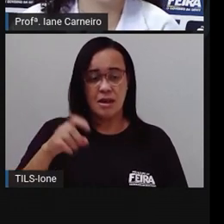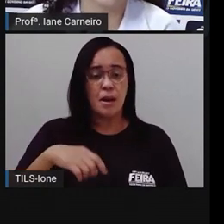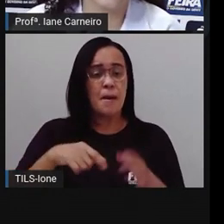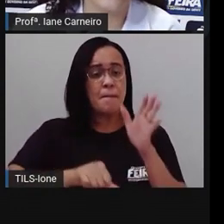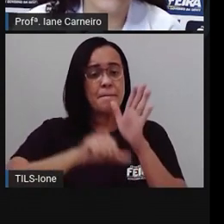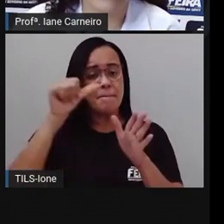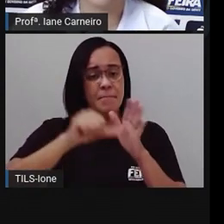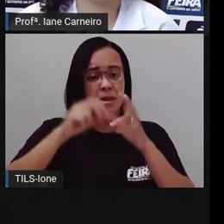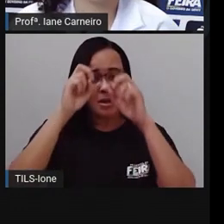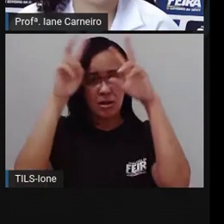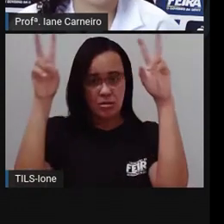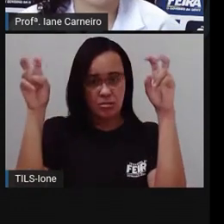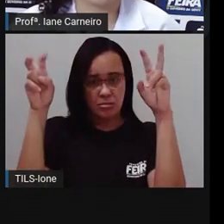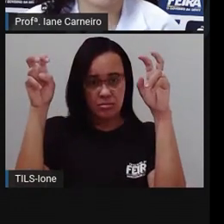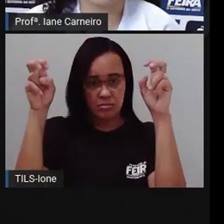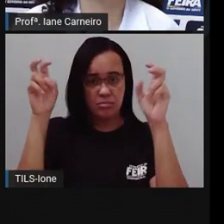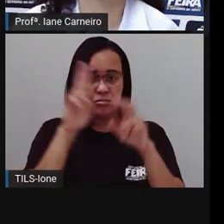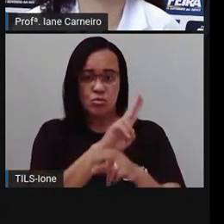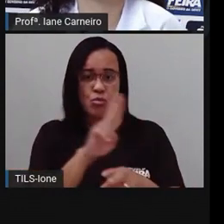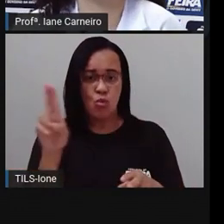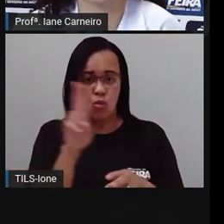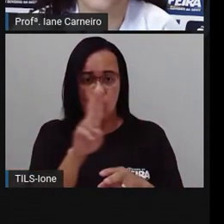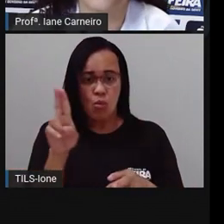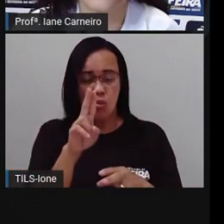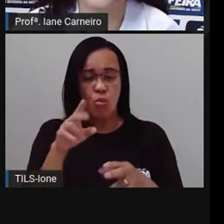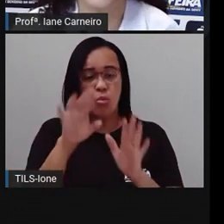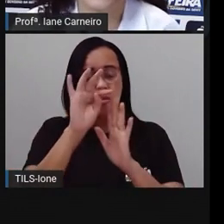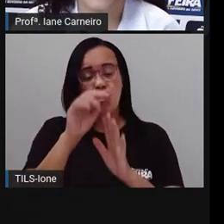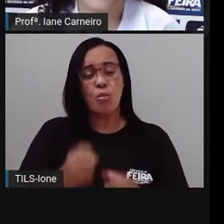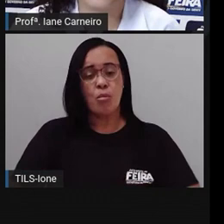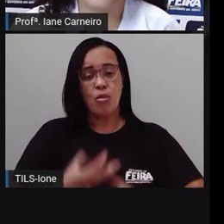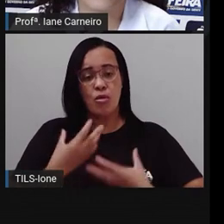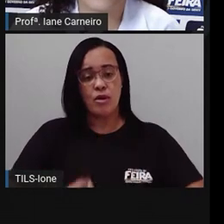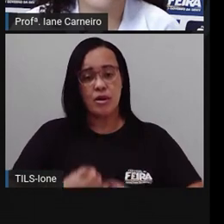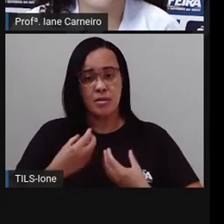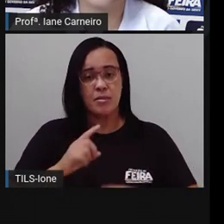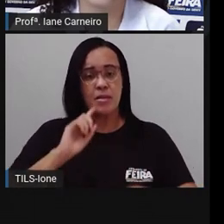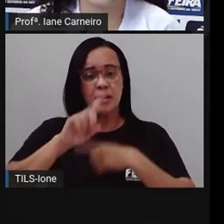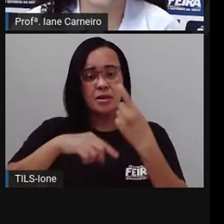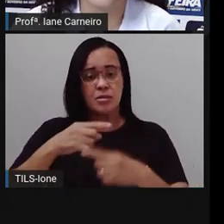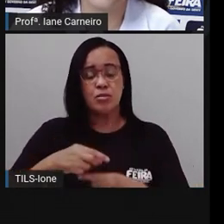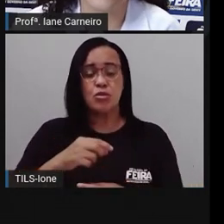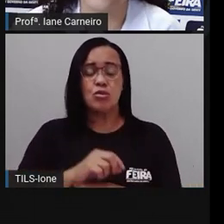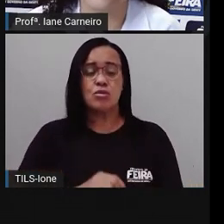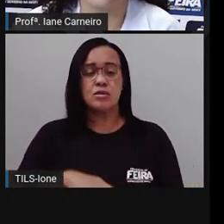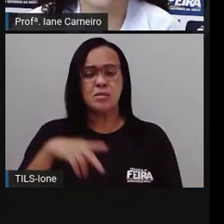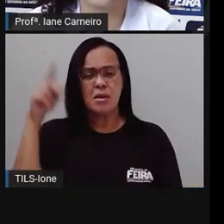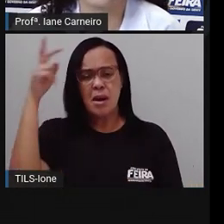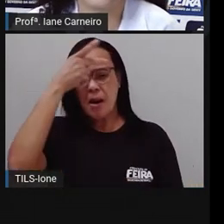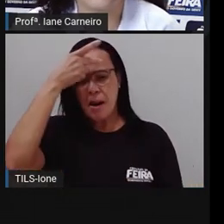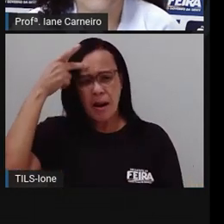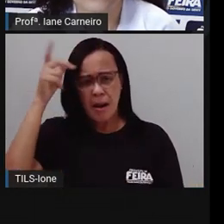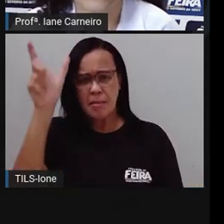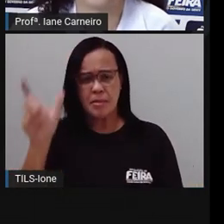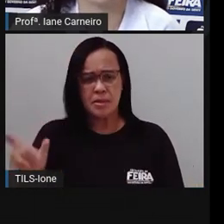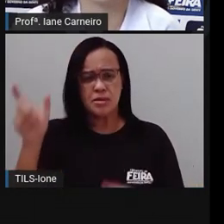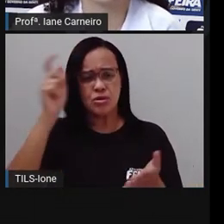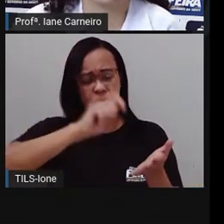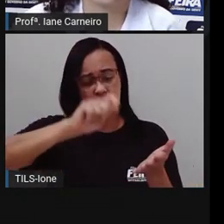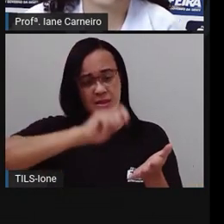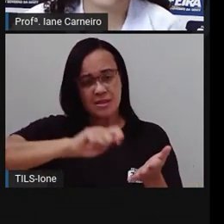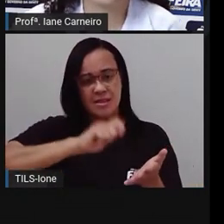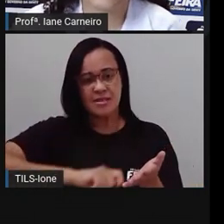é o nome do autor, tá joia? Então vamos lá, ó. A Casa e Seu Dono, Elia José.